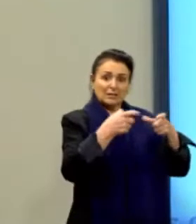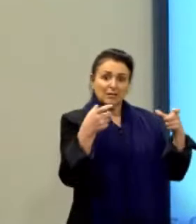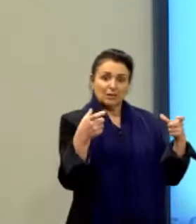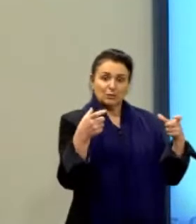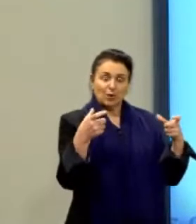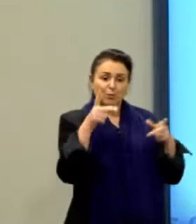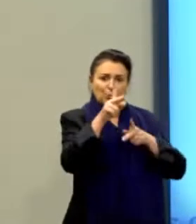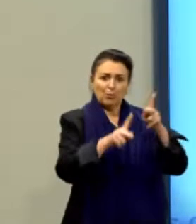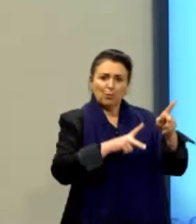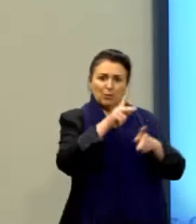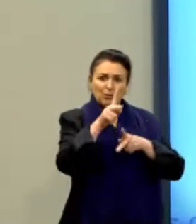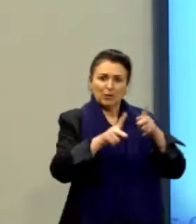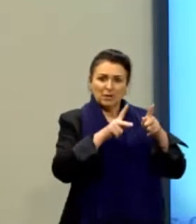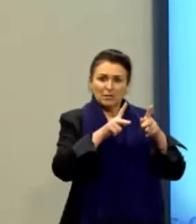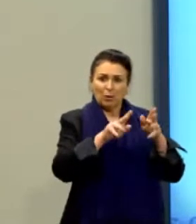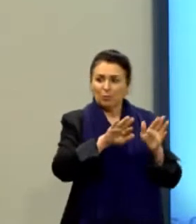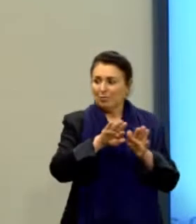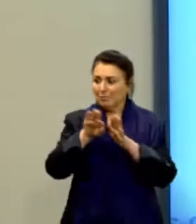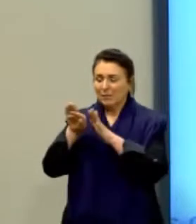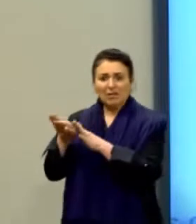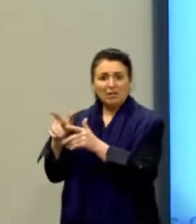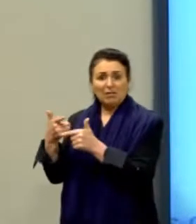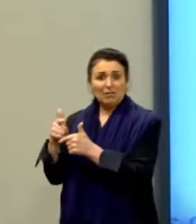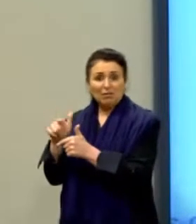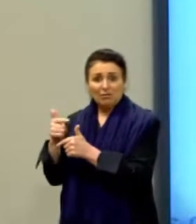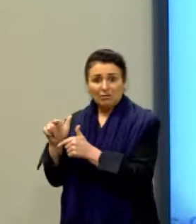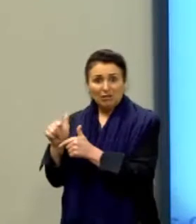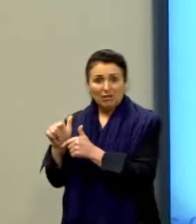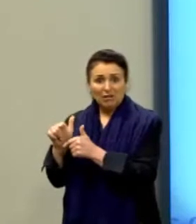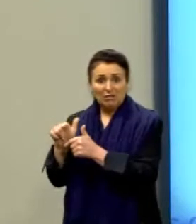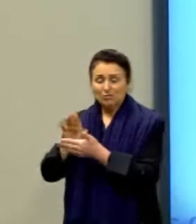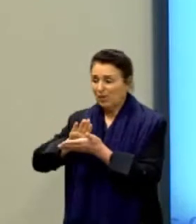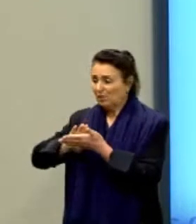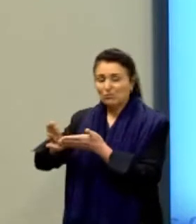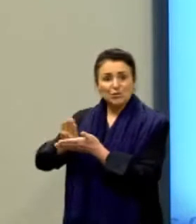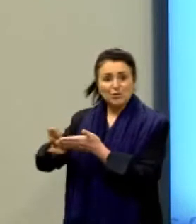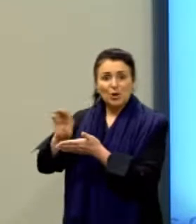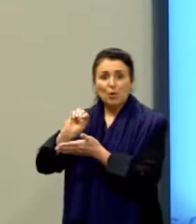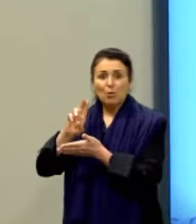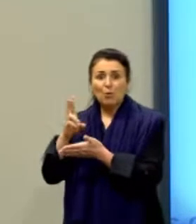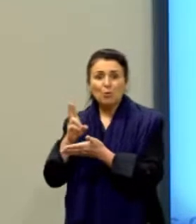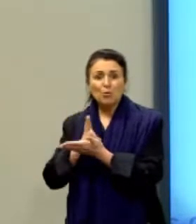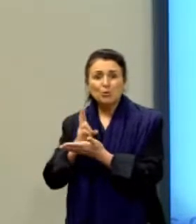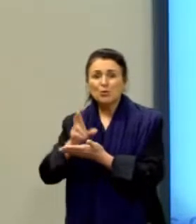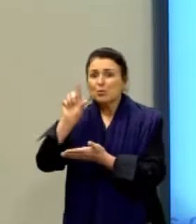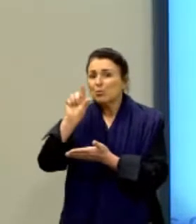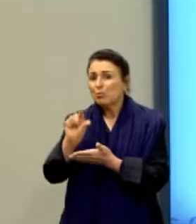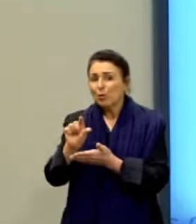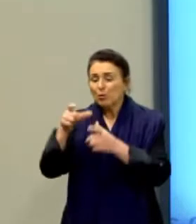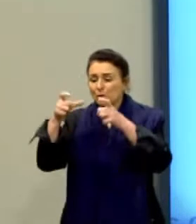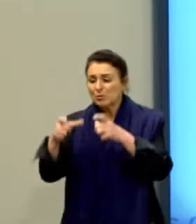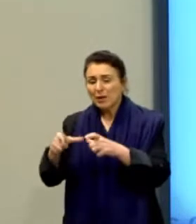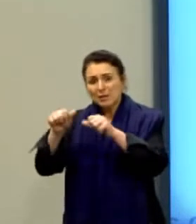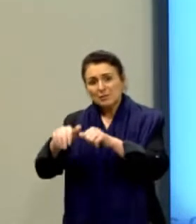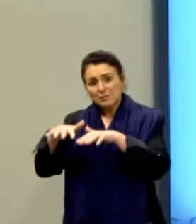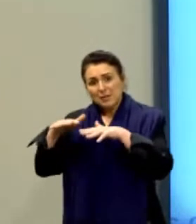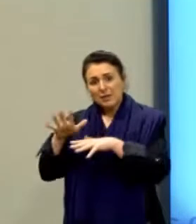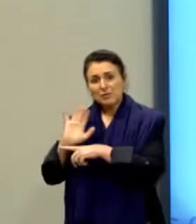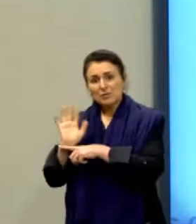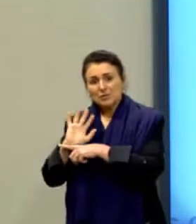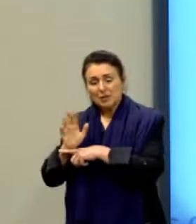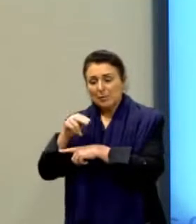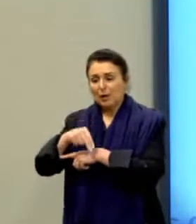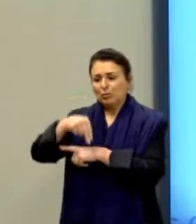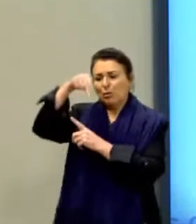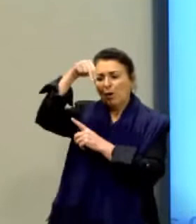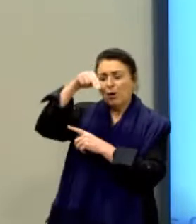Populações inteiras foram excluídas do cinema ou continuam mal atendidas. Norte e Nordeste, periferias